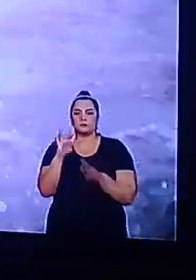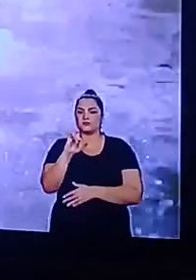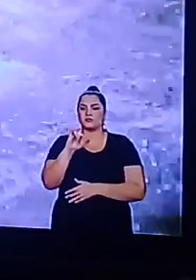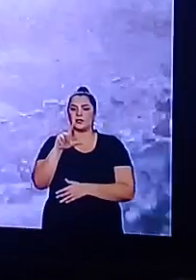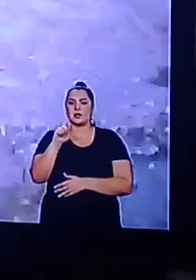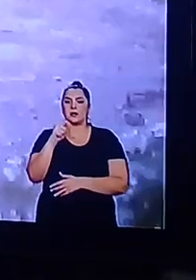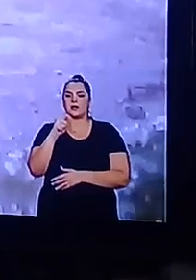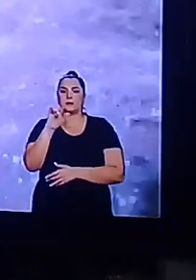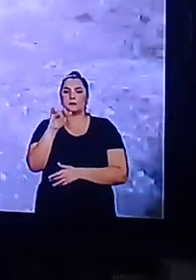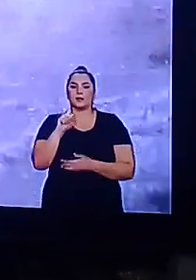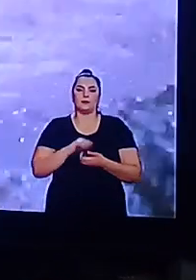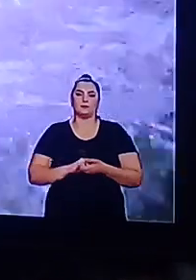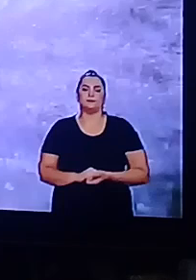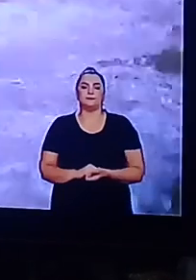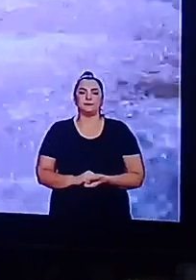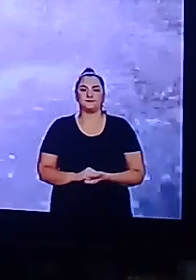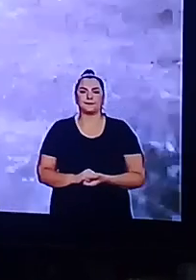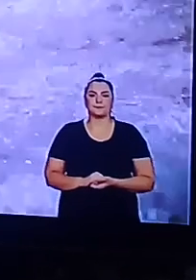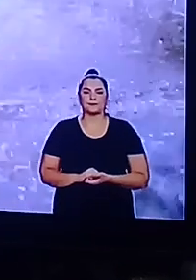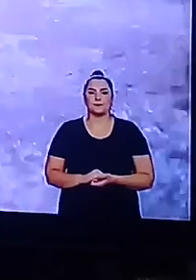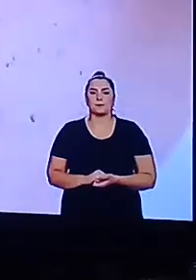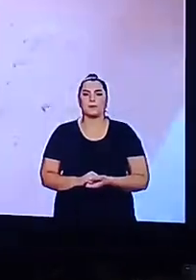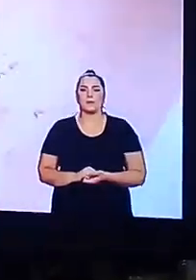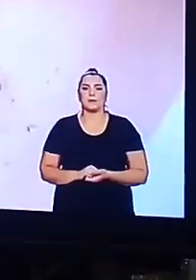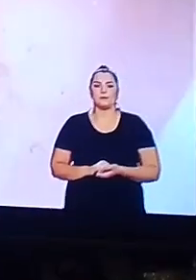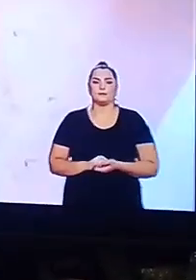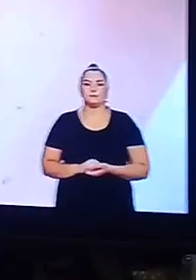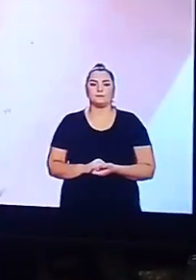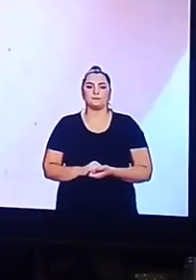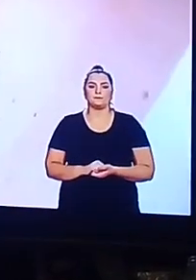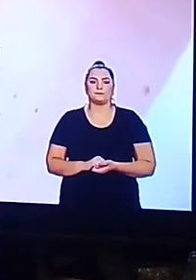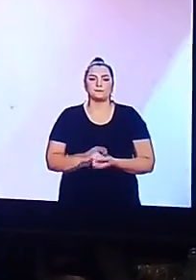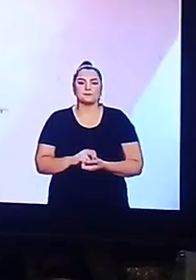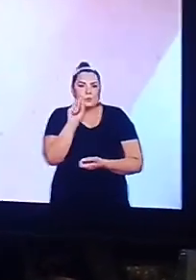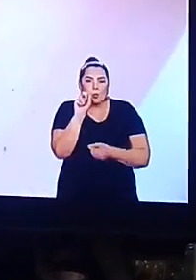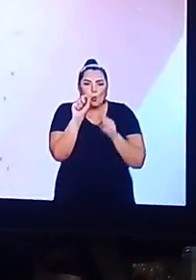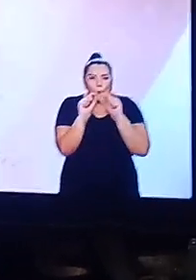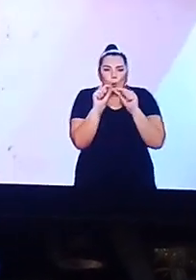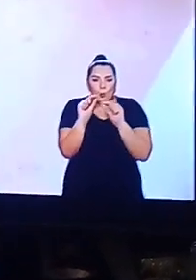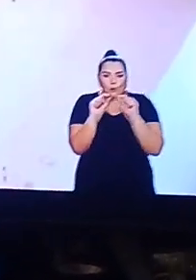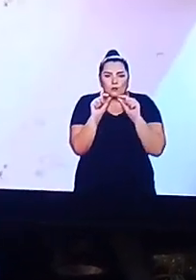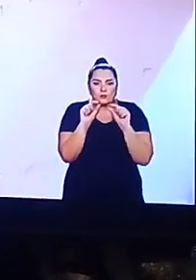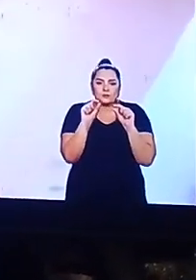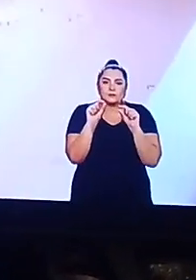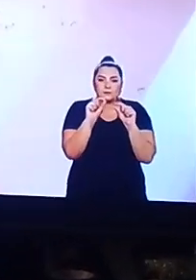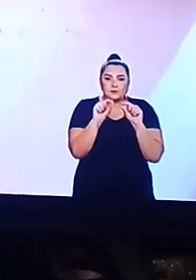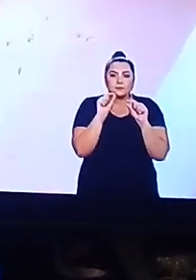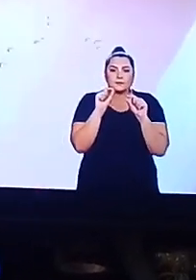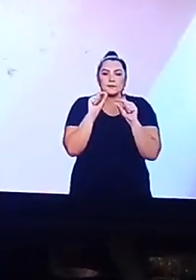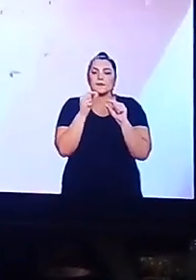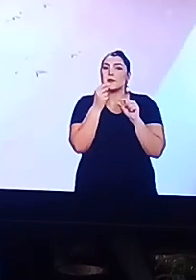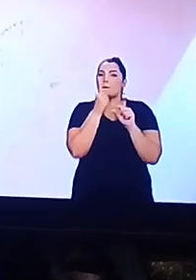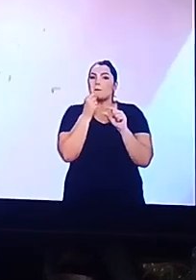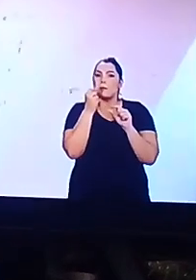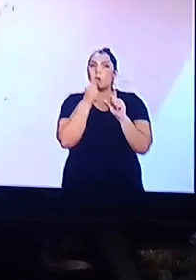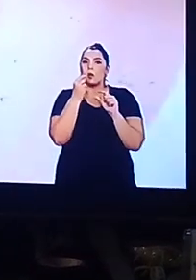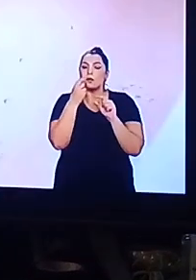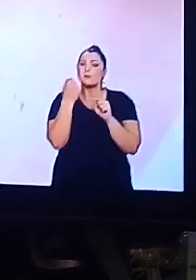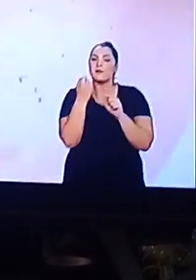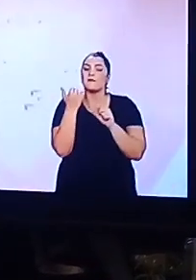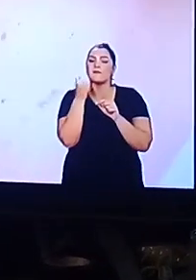Famílias Pais Divorciados E tudo mais É